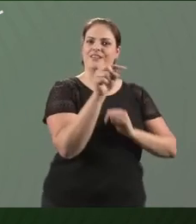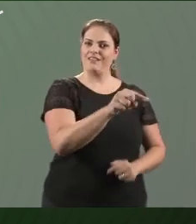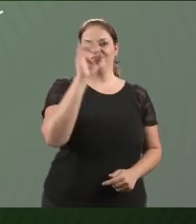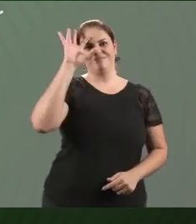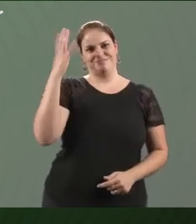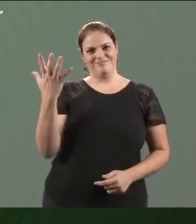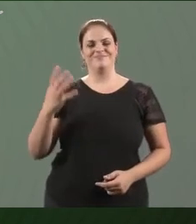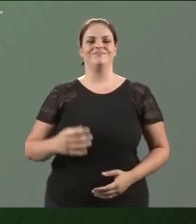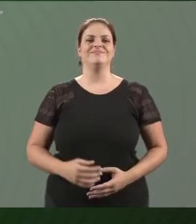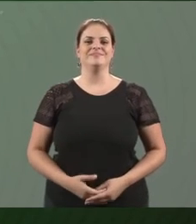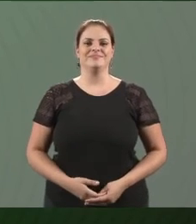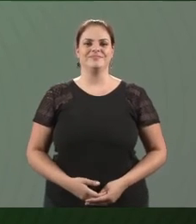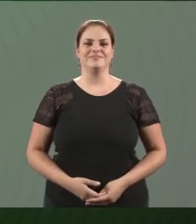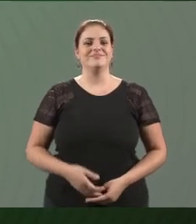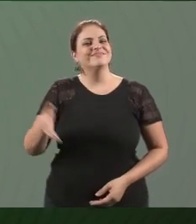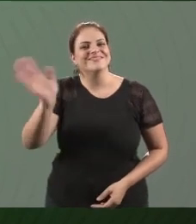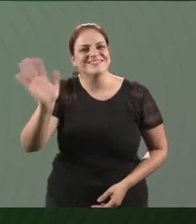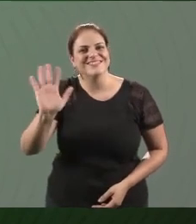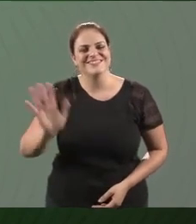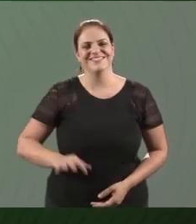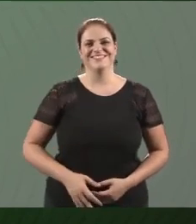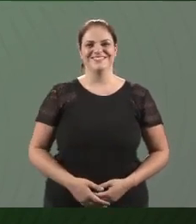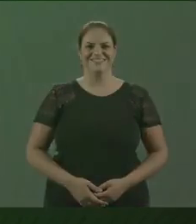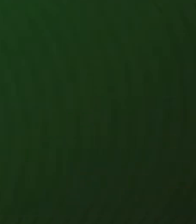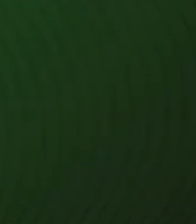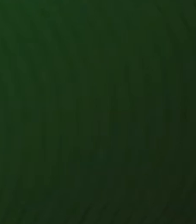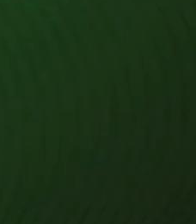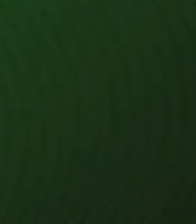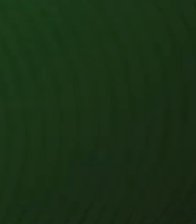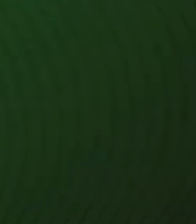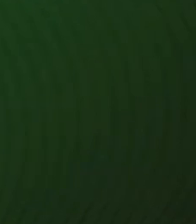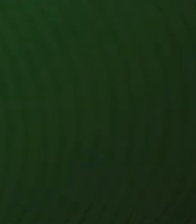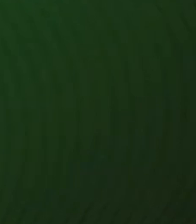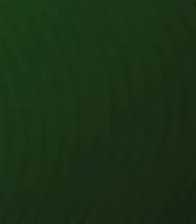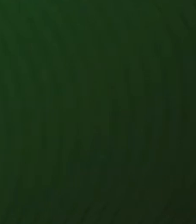em eleições periódicas. Até a próxima! Até